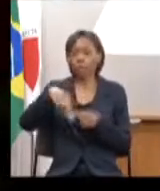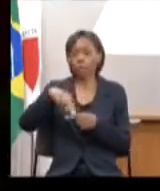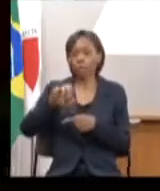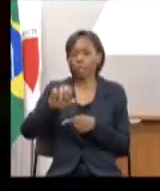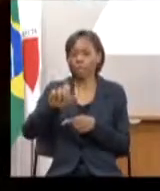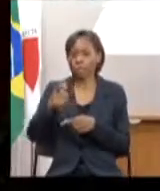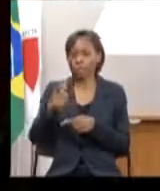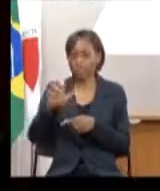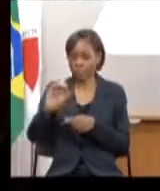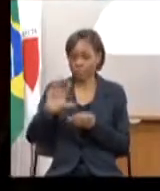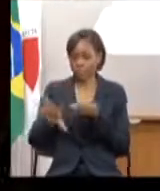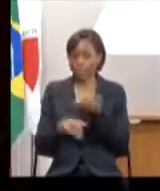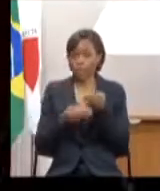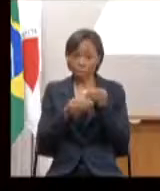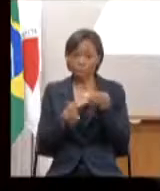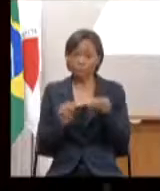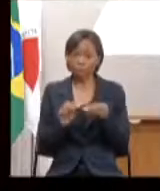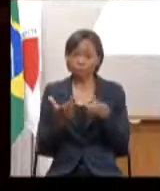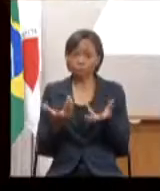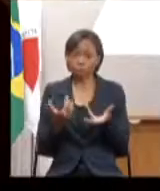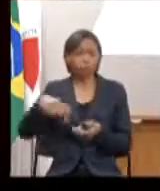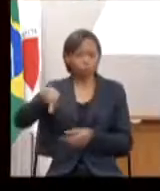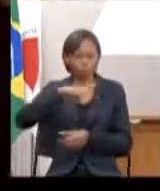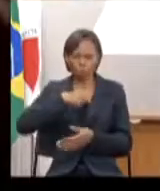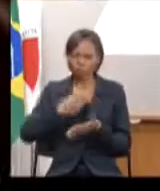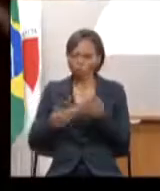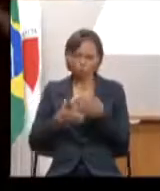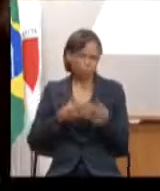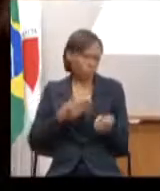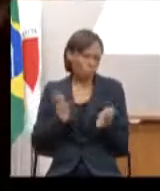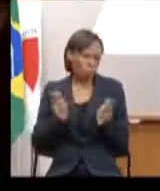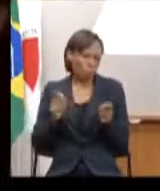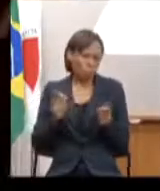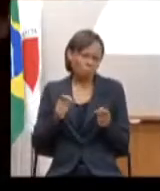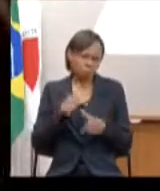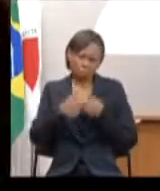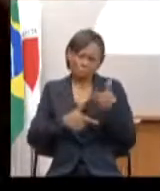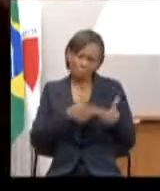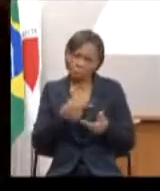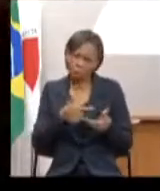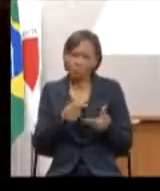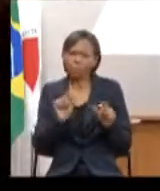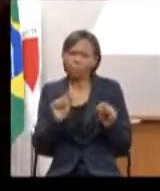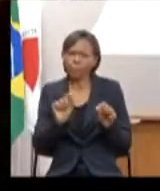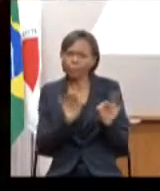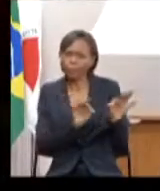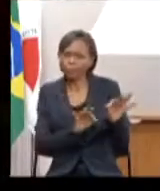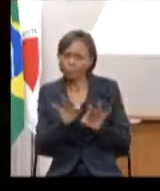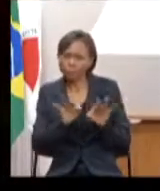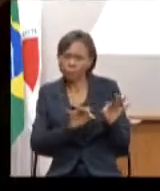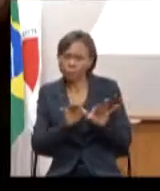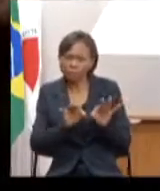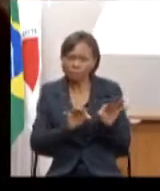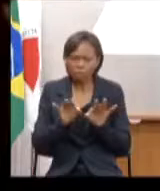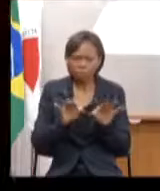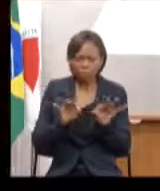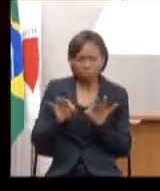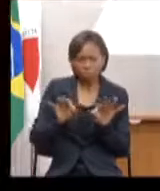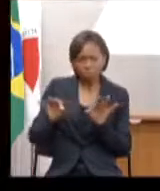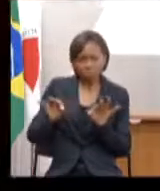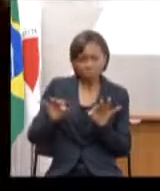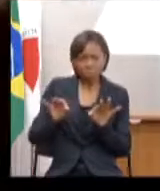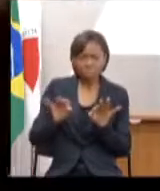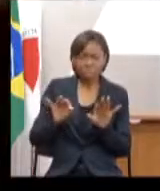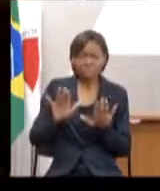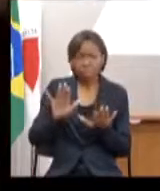qualquer um de nós poderia se dar o trabalho de fazer o contejamento e, mesmo com toda